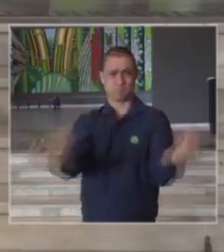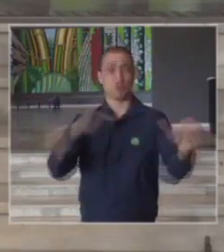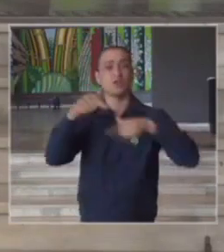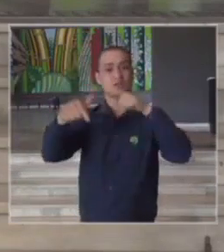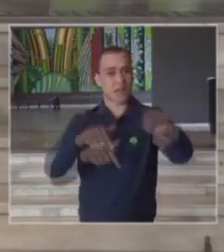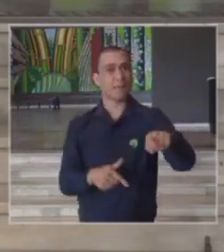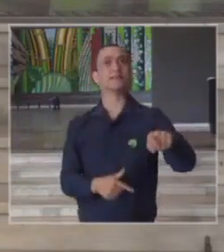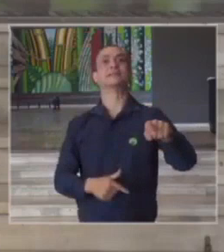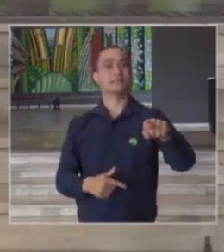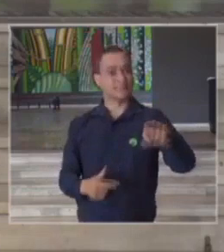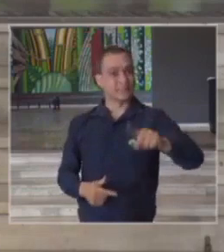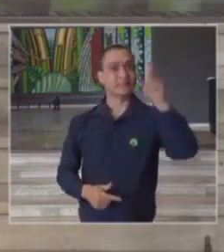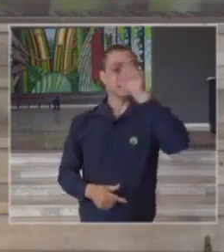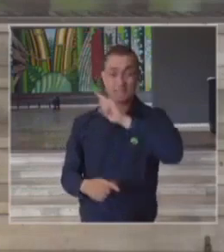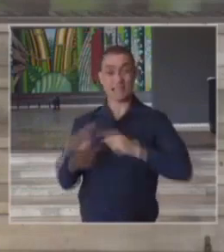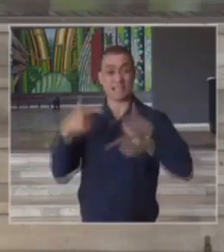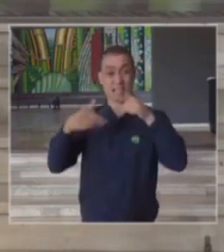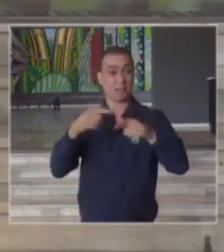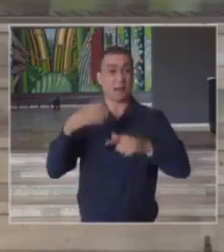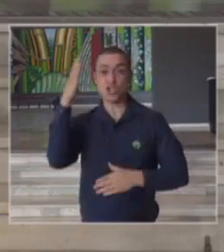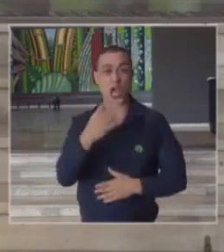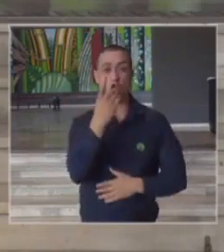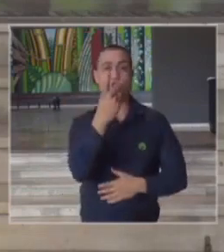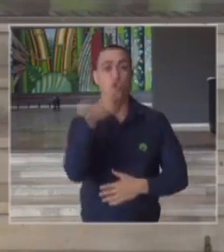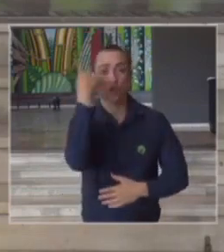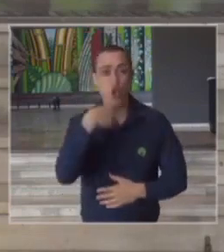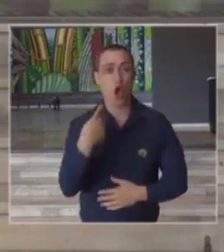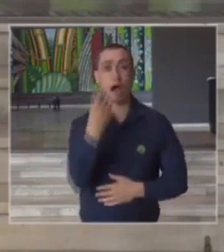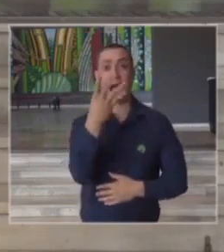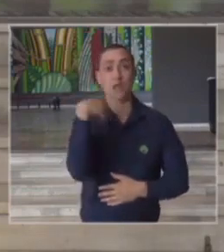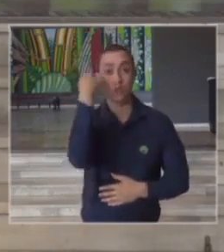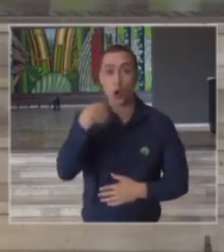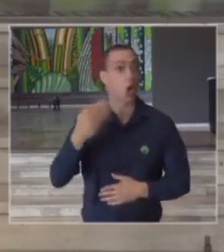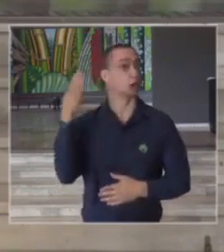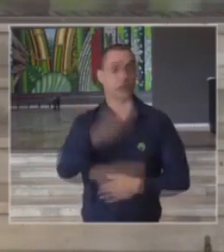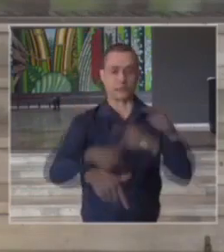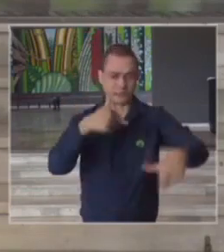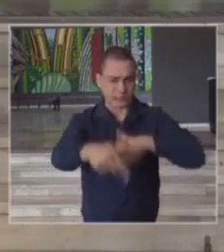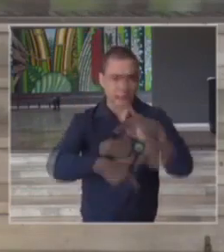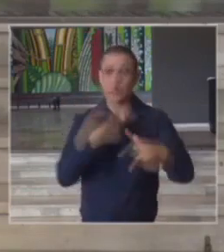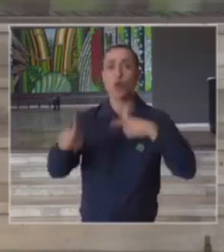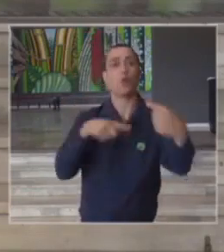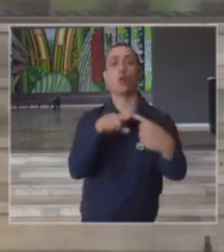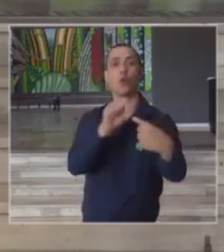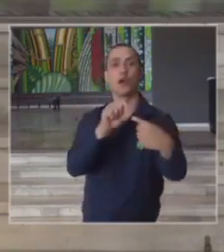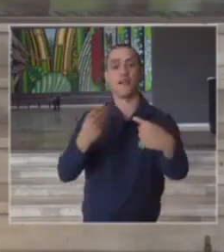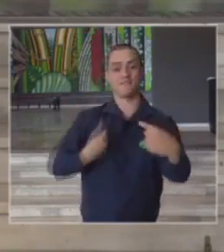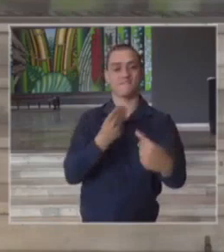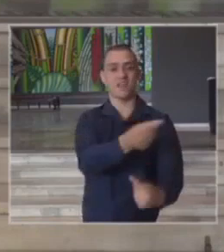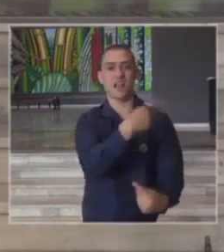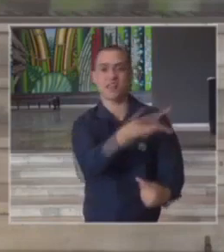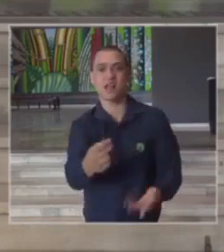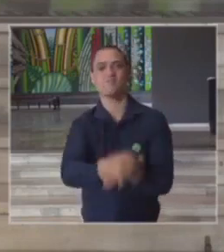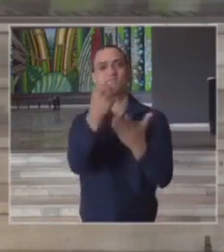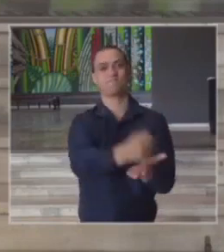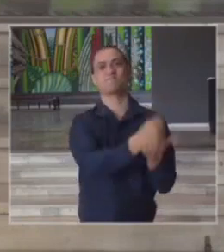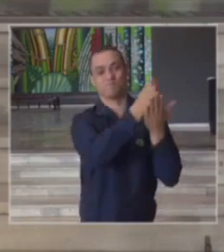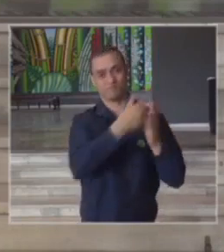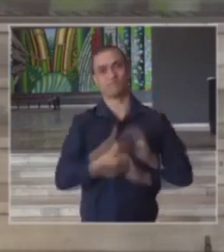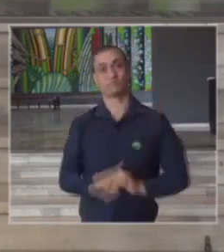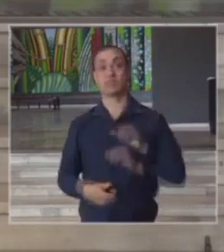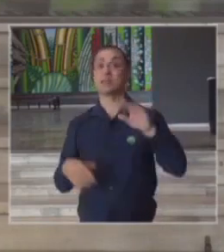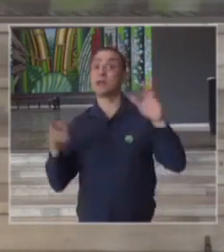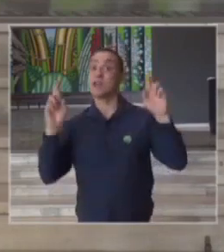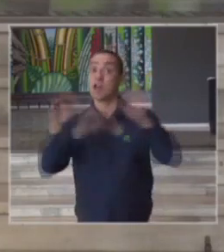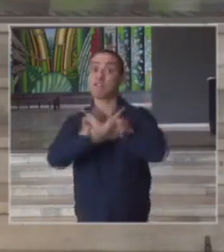superando 12 14 horas de trabalho por dia para salvar vidas também quero informar que a taxa de